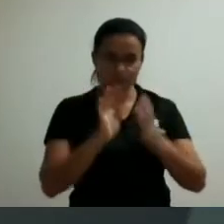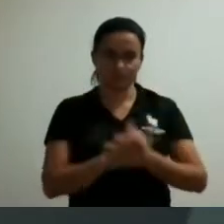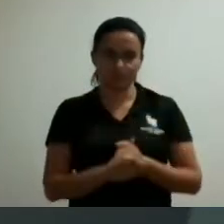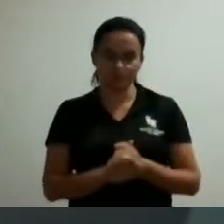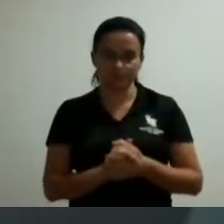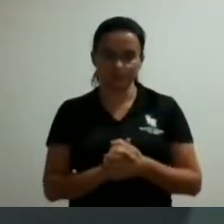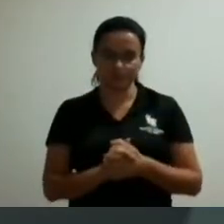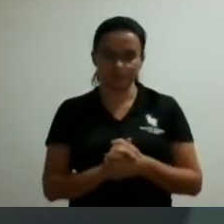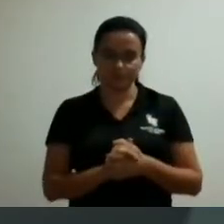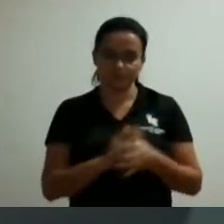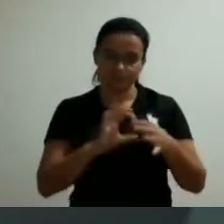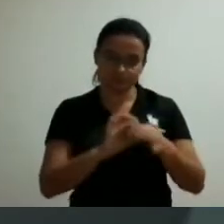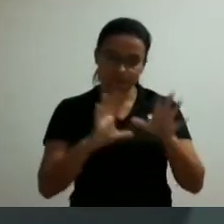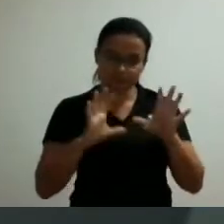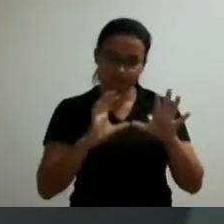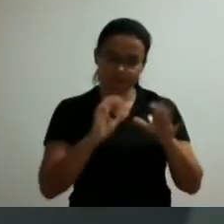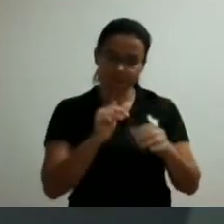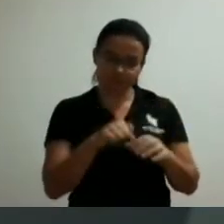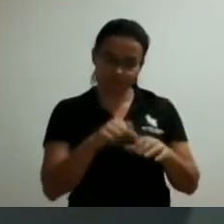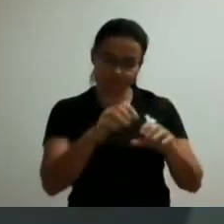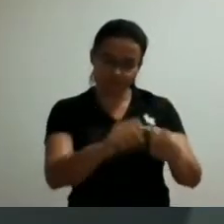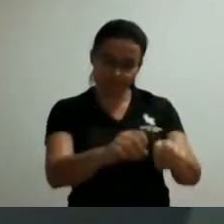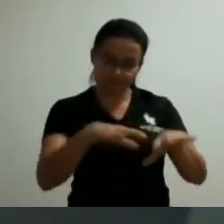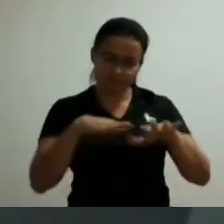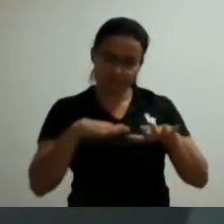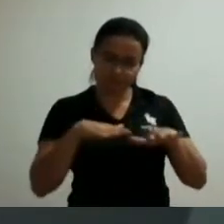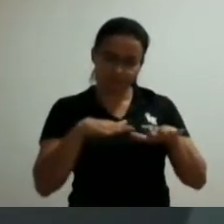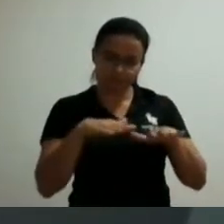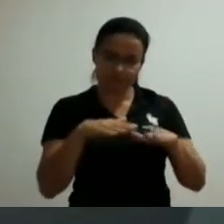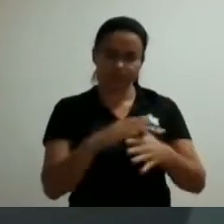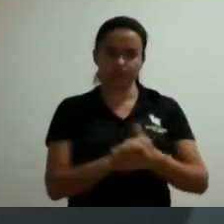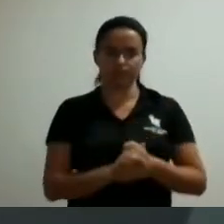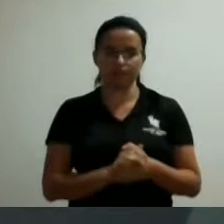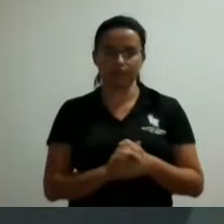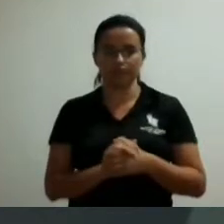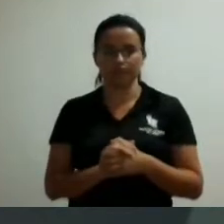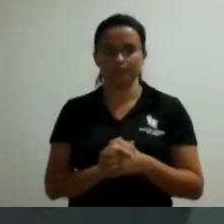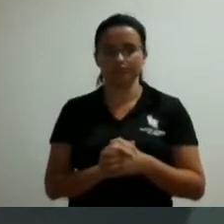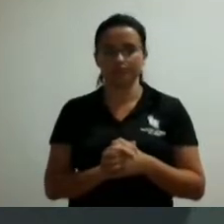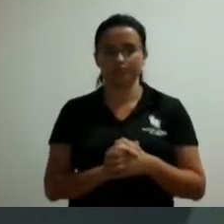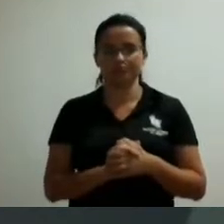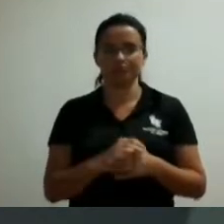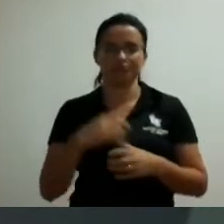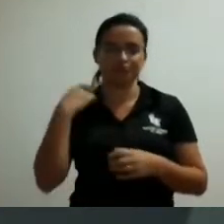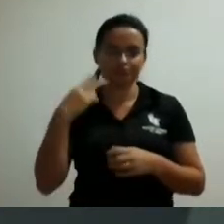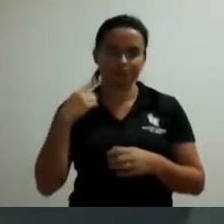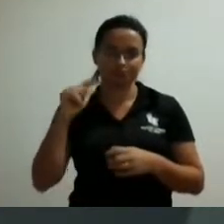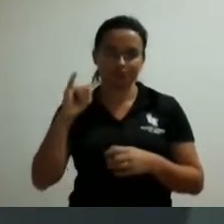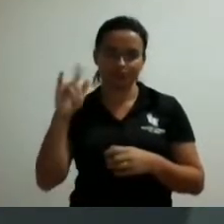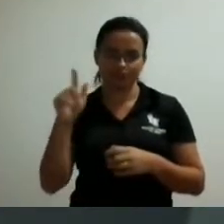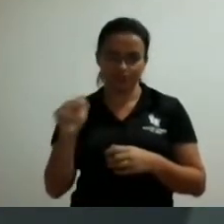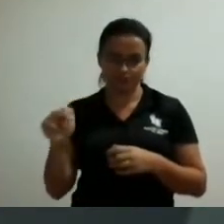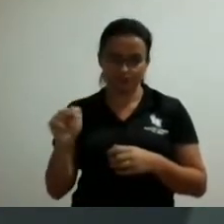liberando a tramitação até o plenário vereadora laís